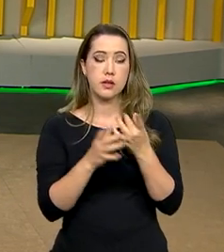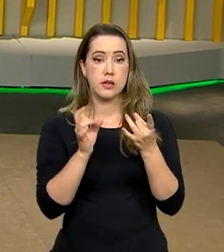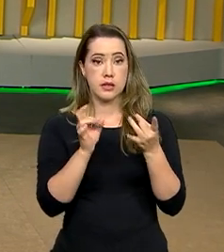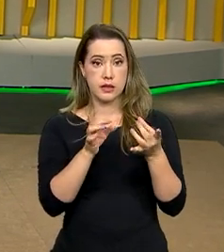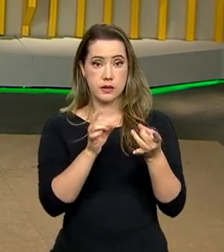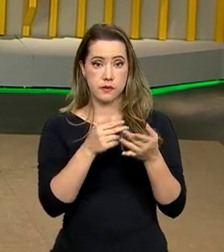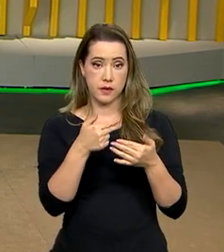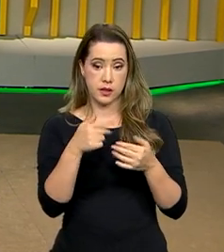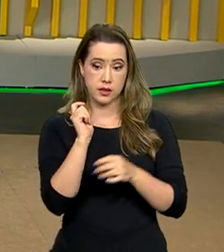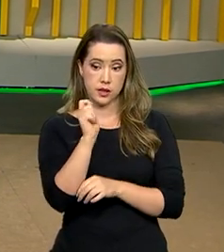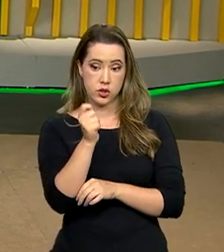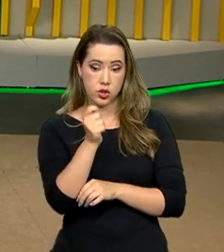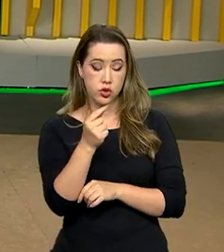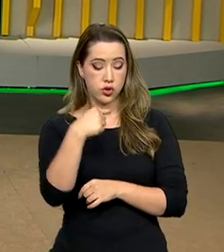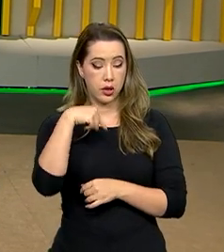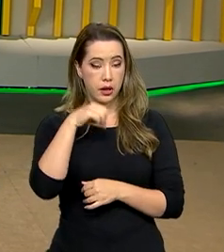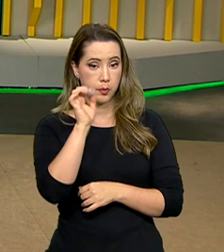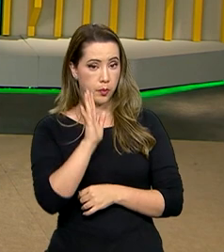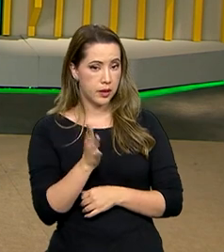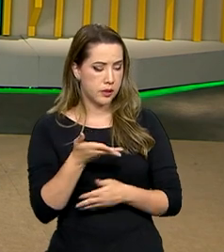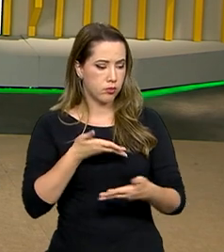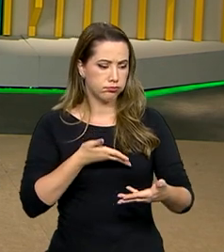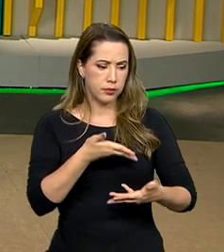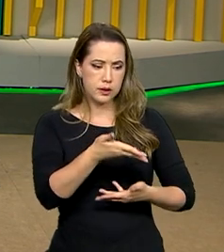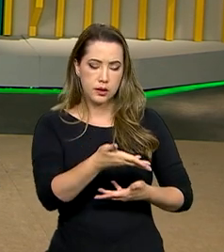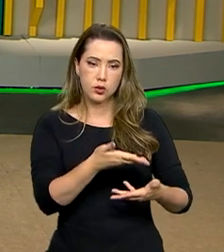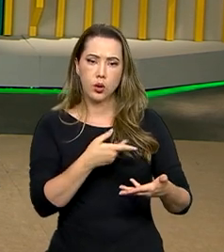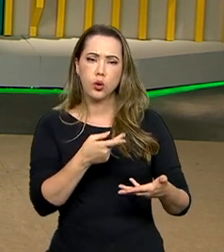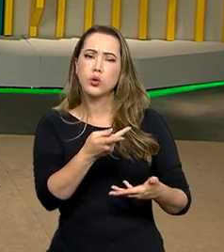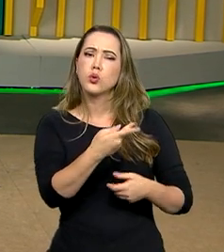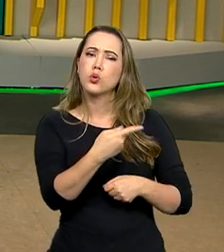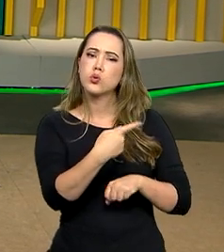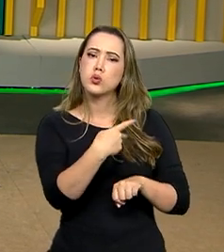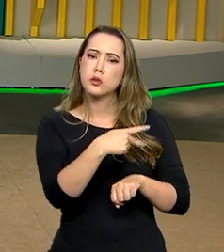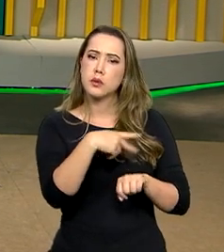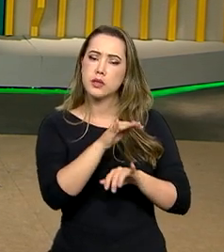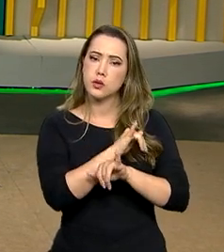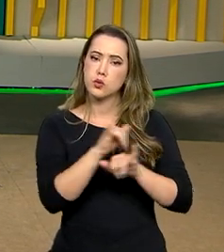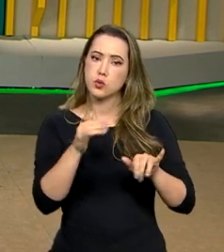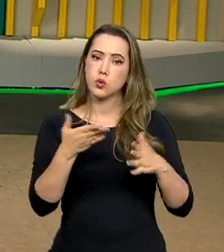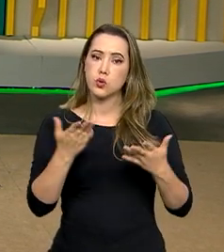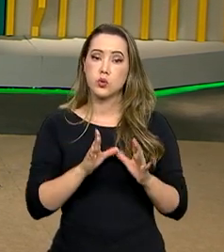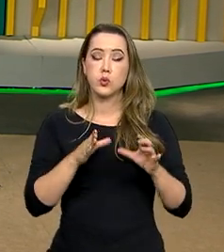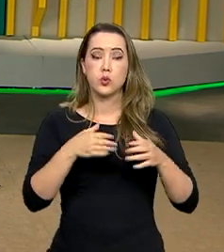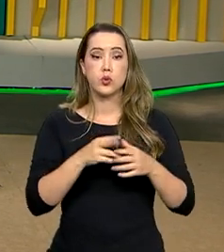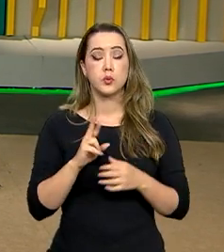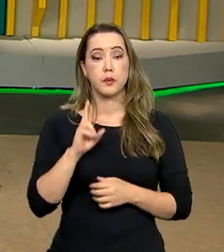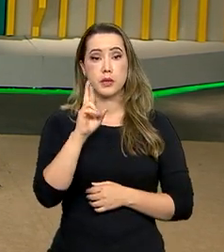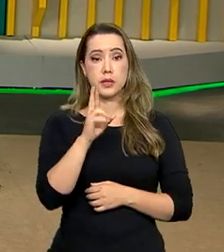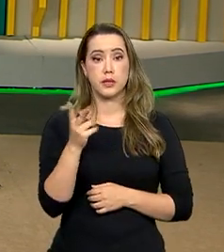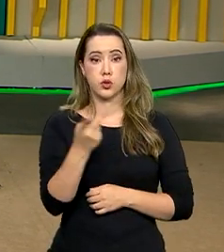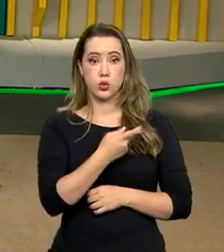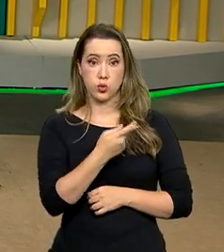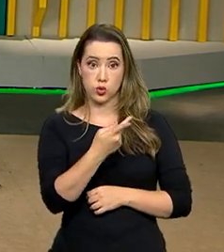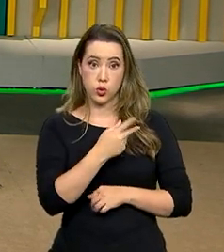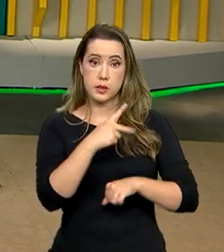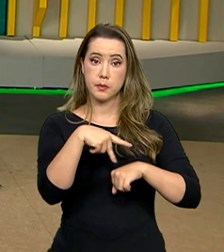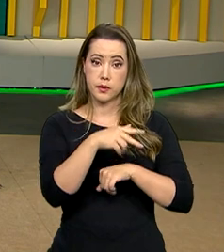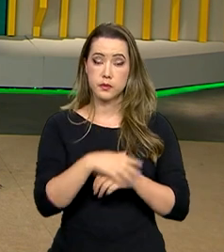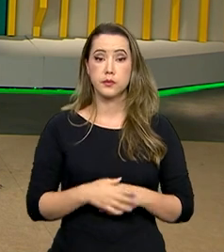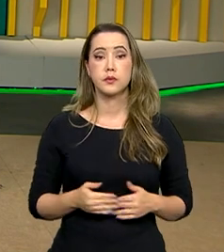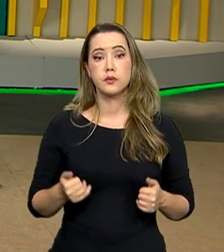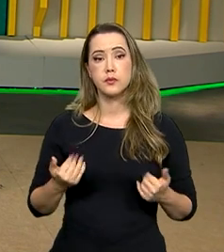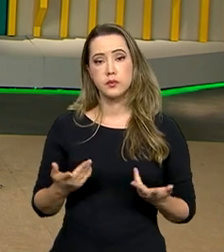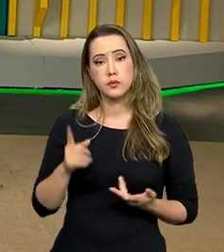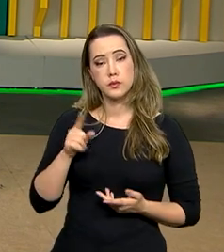como vai funcionar esse intercâmbio comercial foi feito hoje aqui em Brasília por representantes dos dois governos. É, Ana,